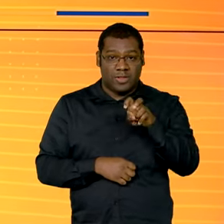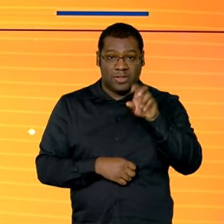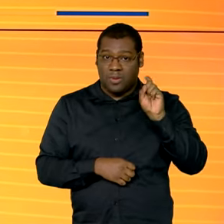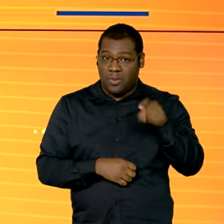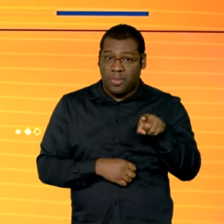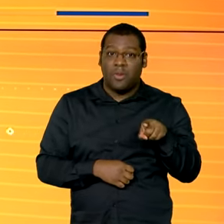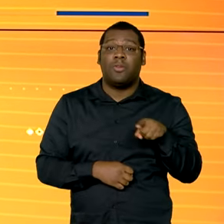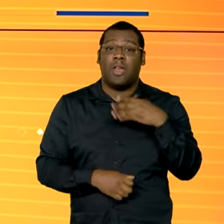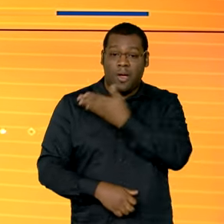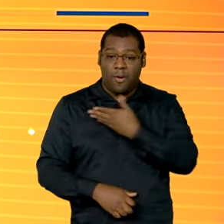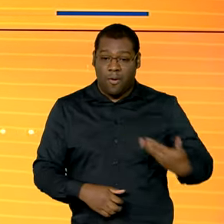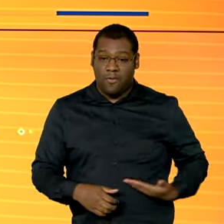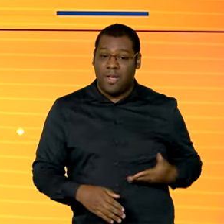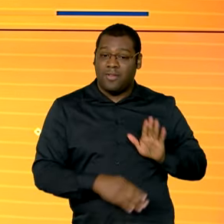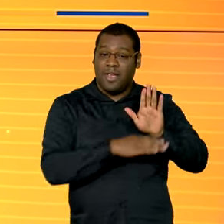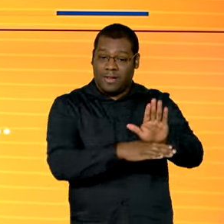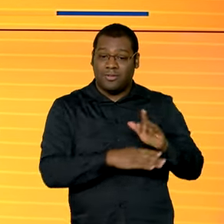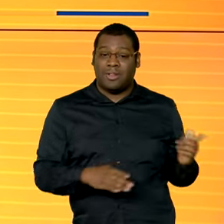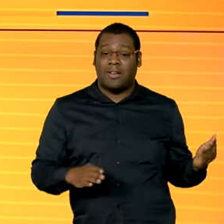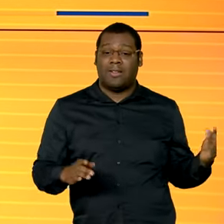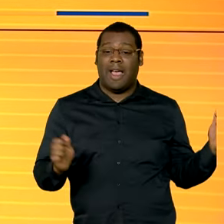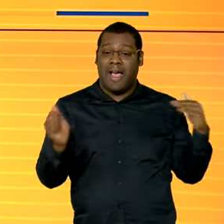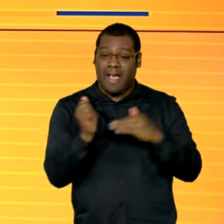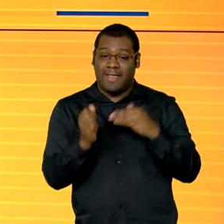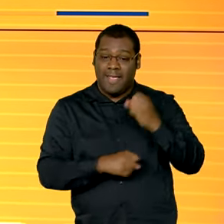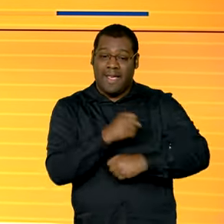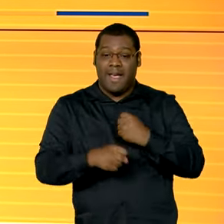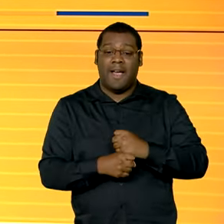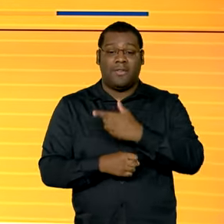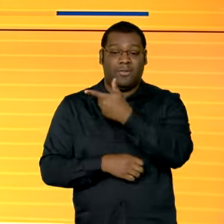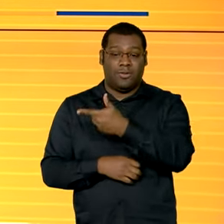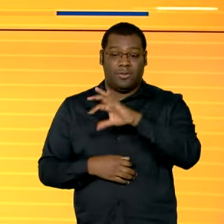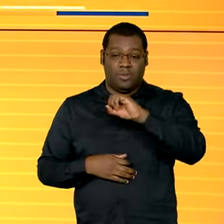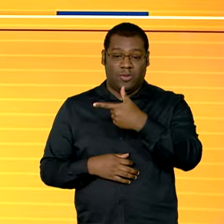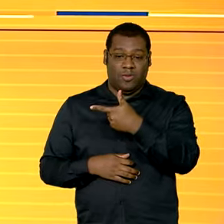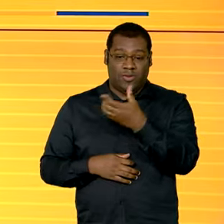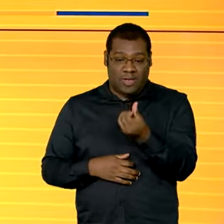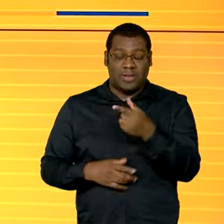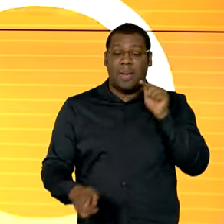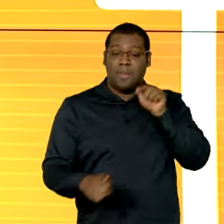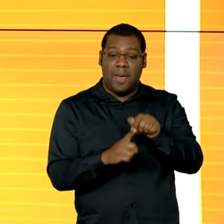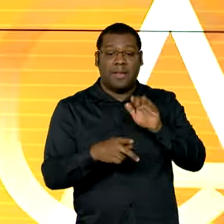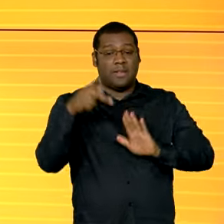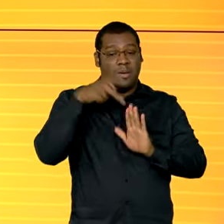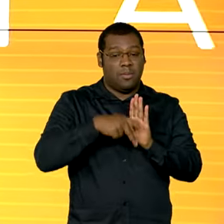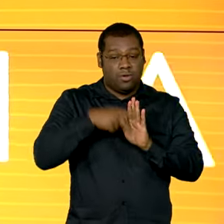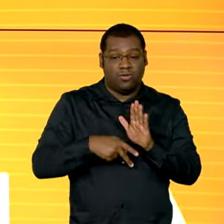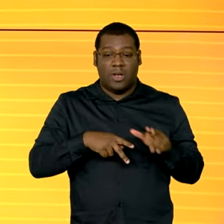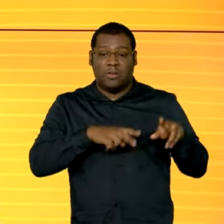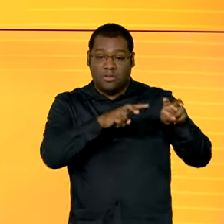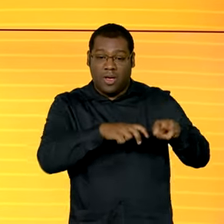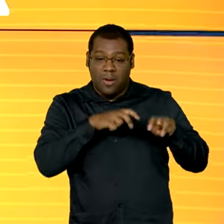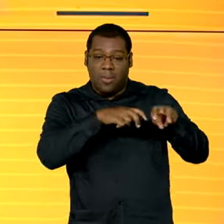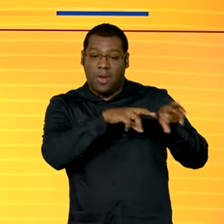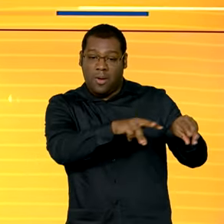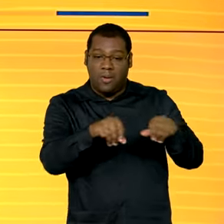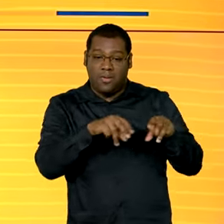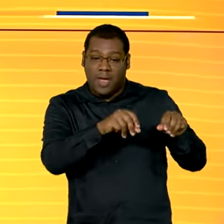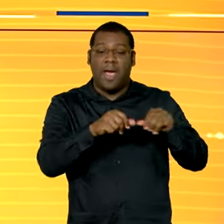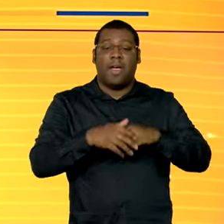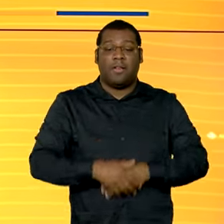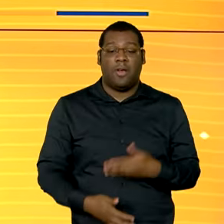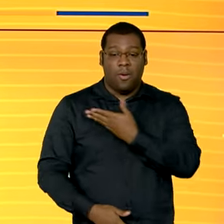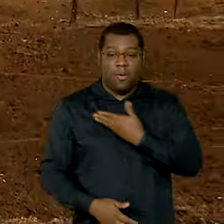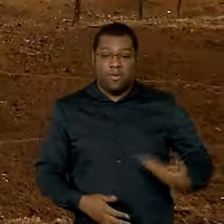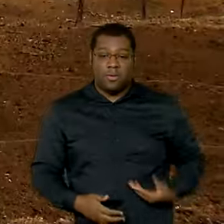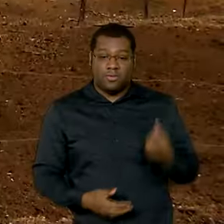2026. Essa é a meta do programa Terra da Gente, que vai contar com investimentos de 520 milhões de